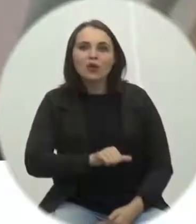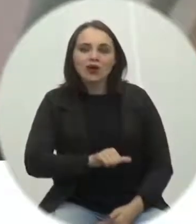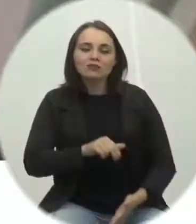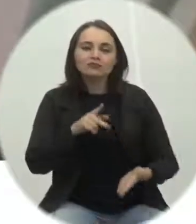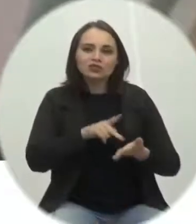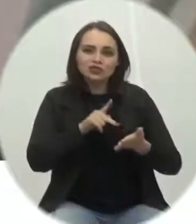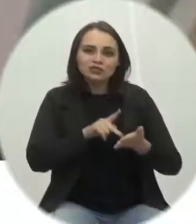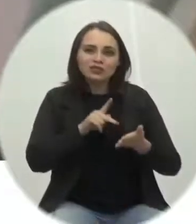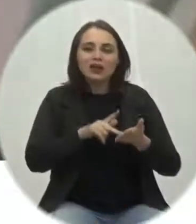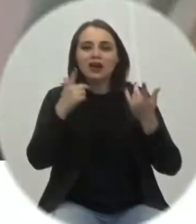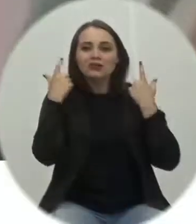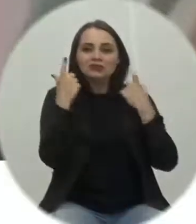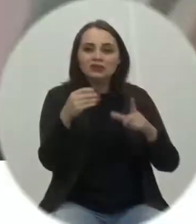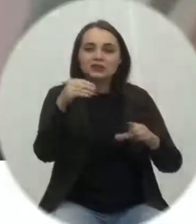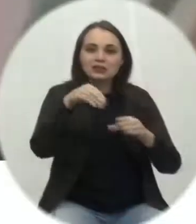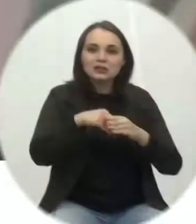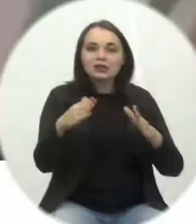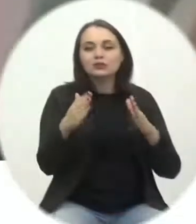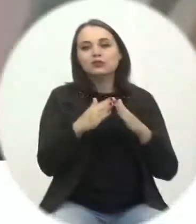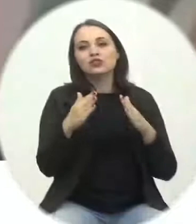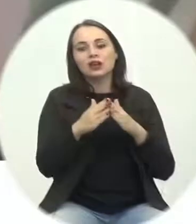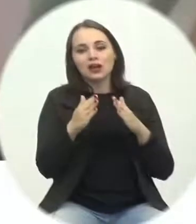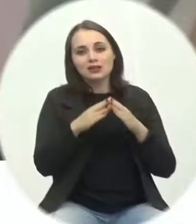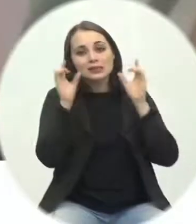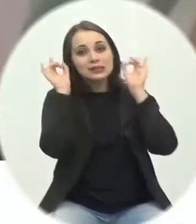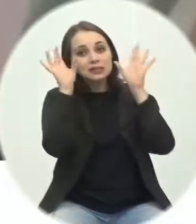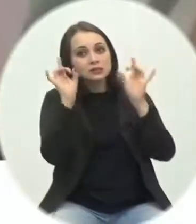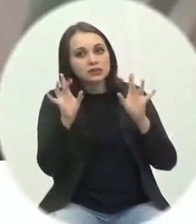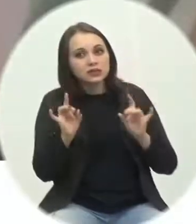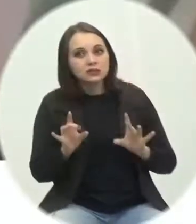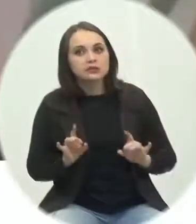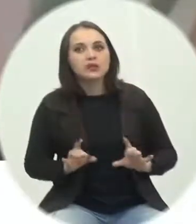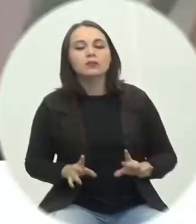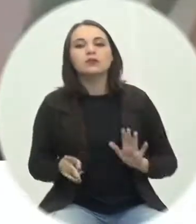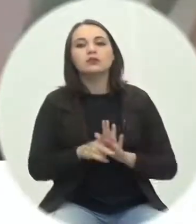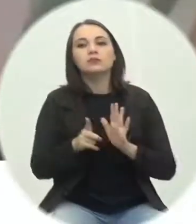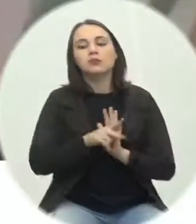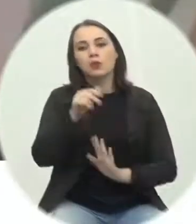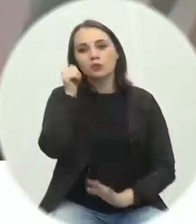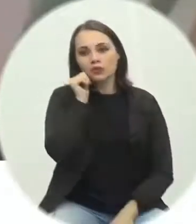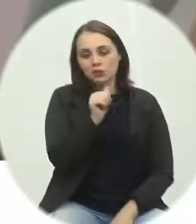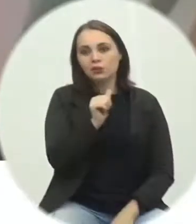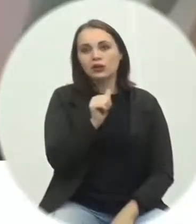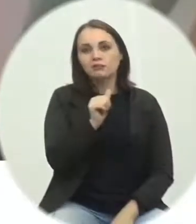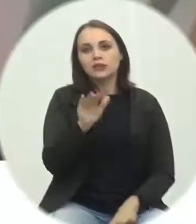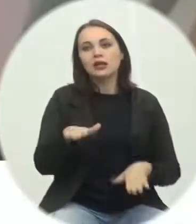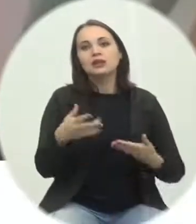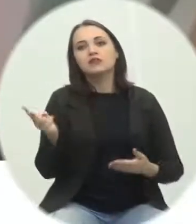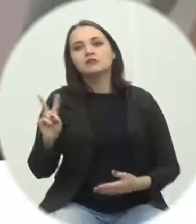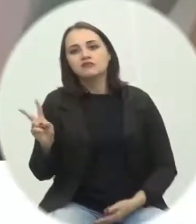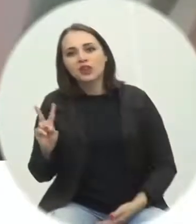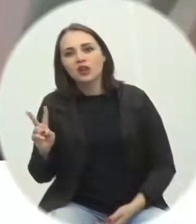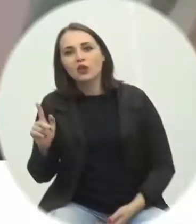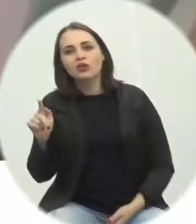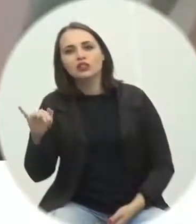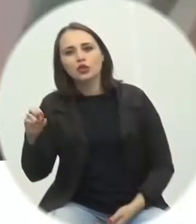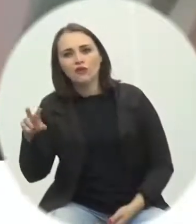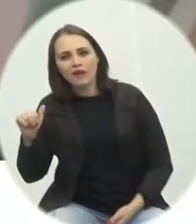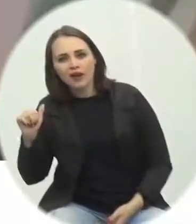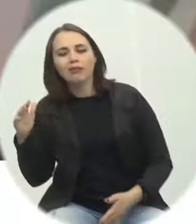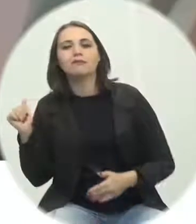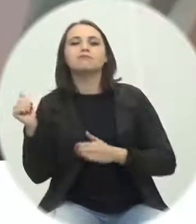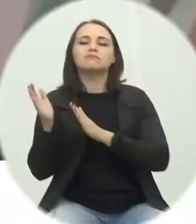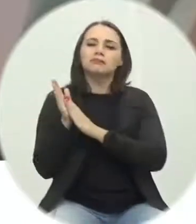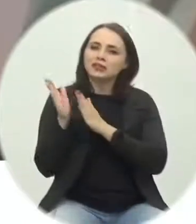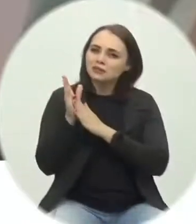questão da violência doméstica em se tratando especificamente da mulher. Então, vereadora Giovanna, parabéns pela sua sensibilidade,